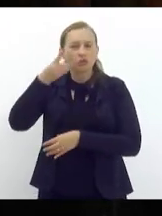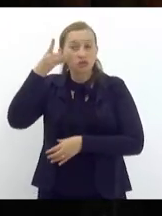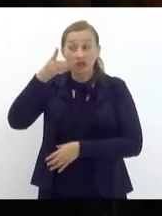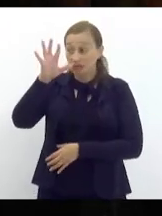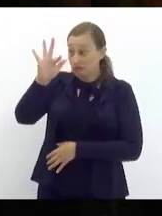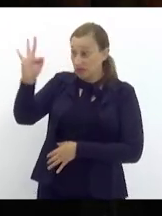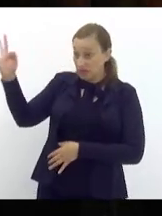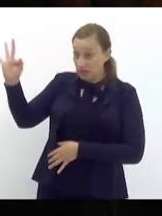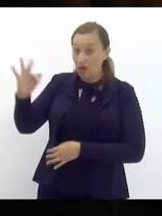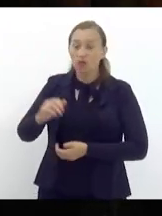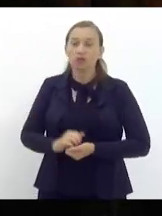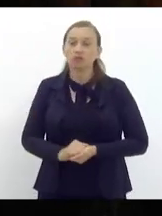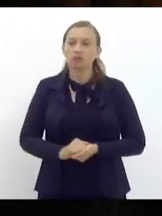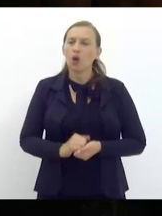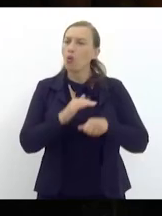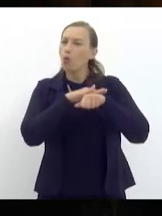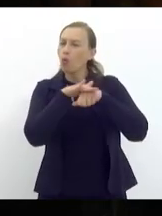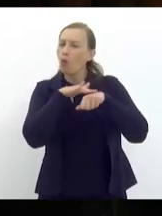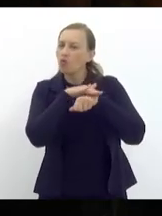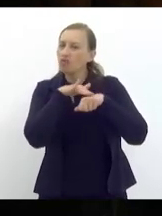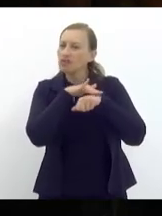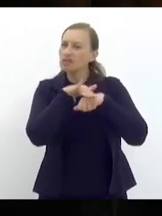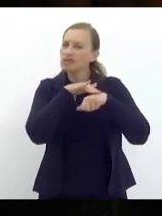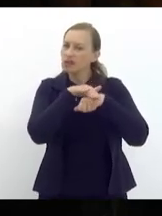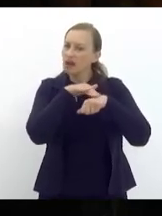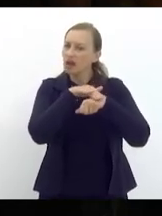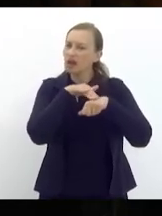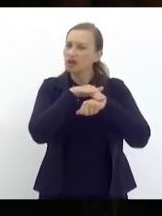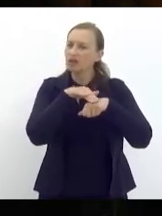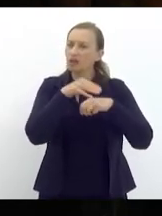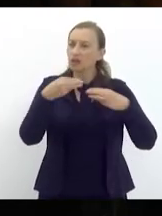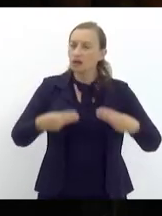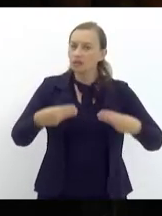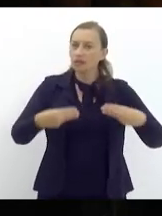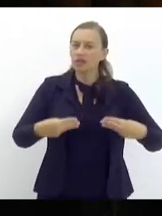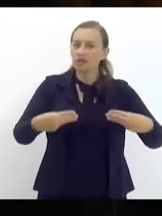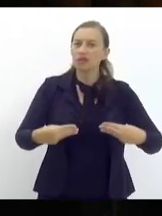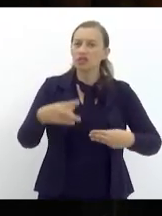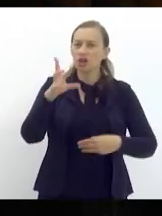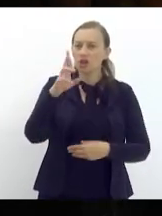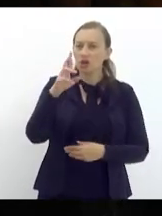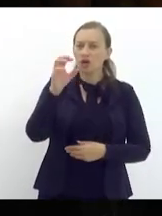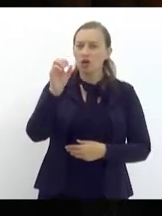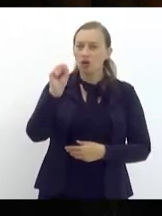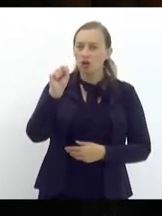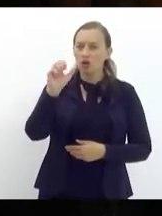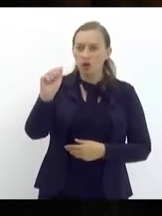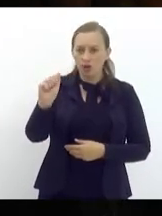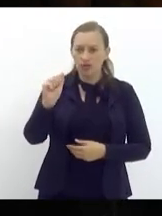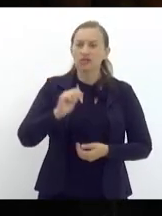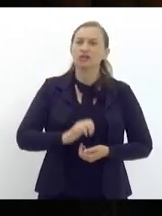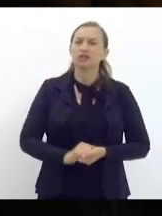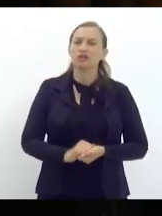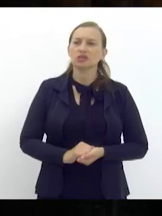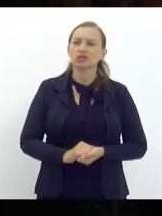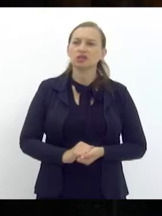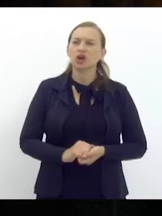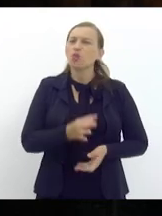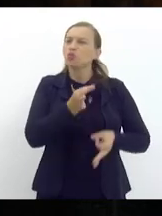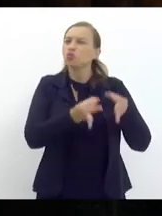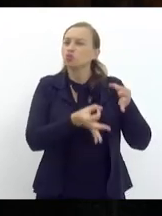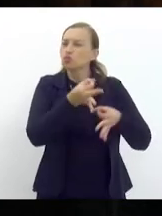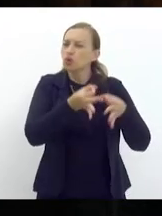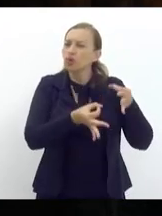irá conversar com a ministra Rosa Weber em relação ao julgamento